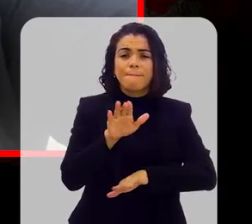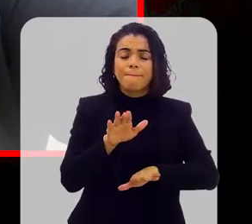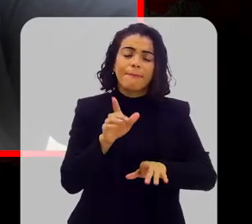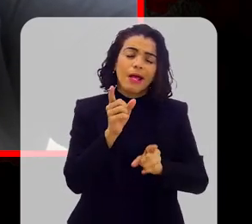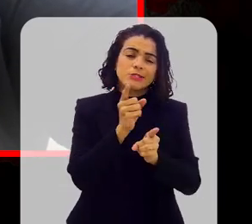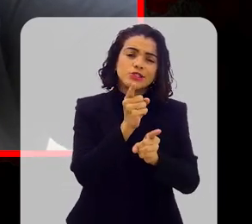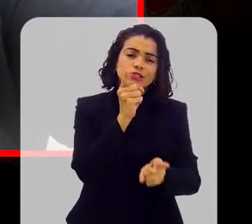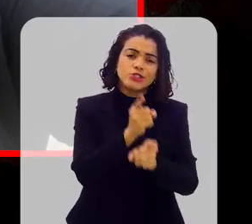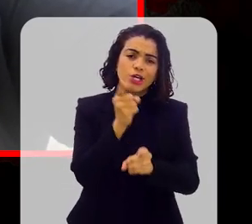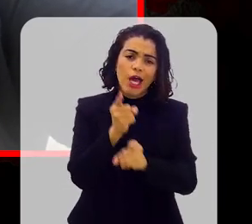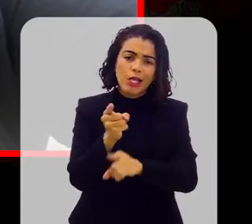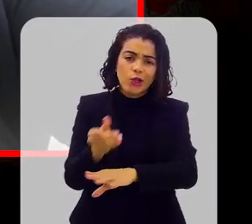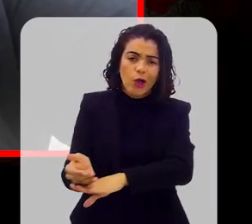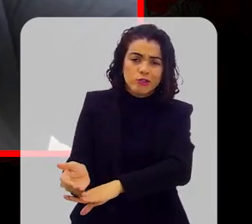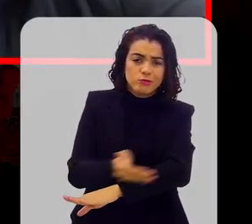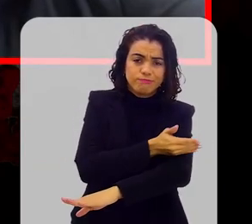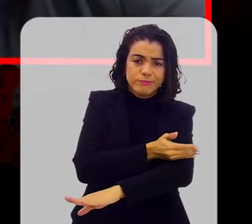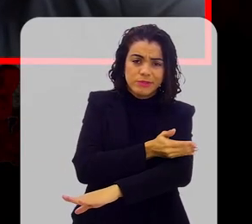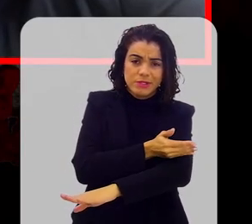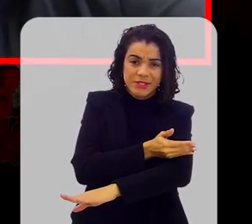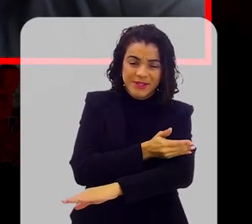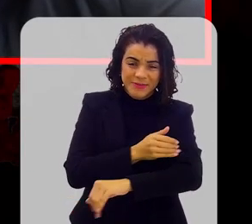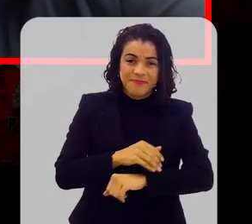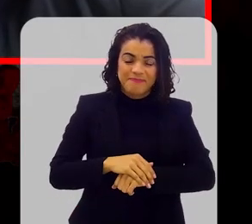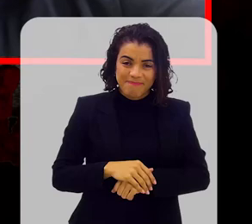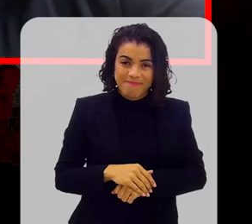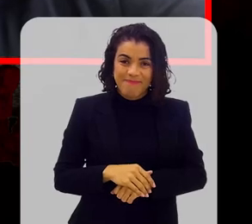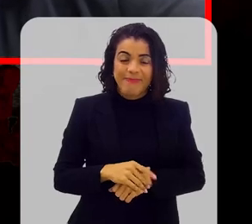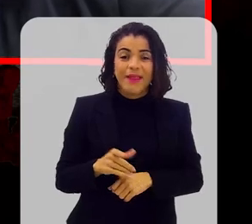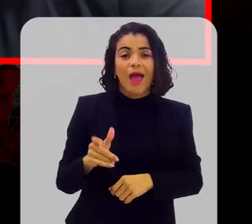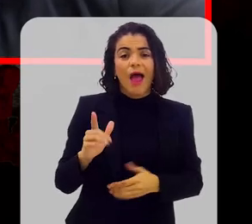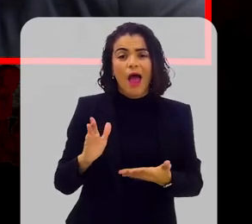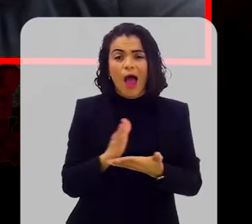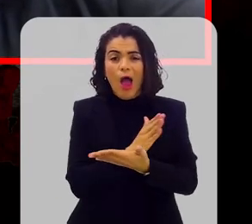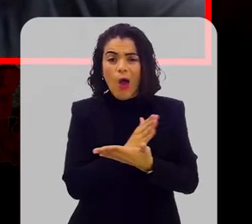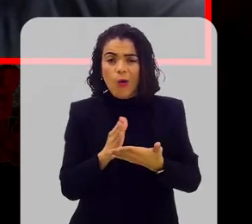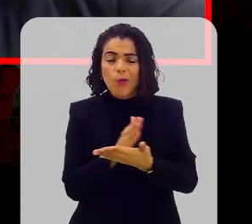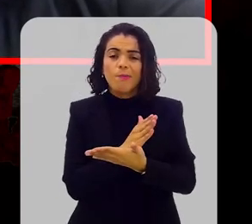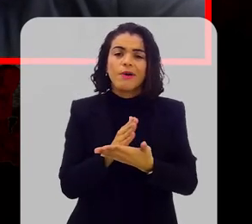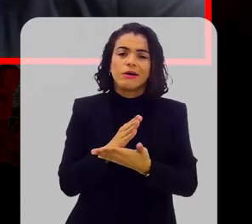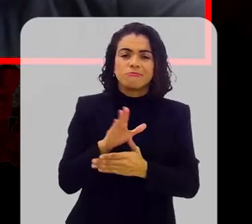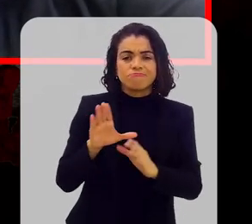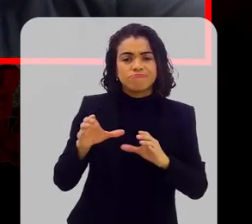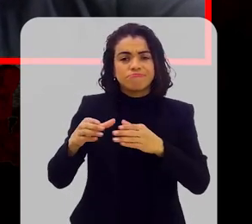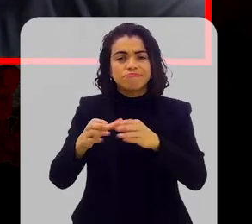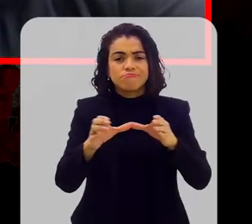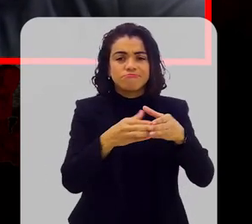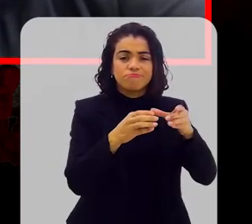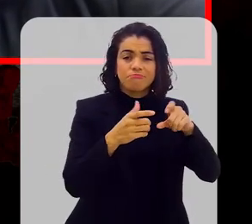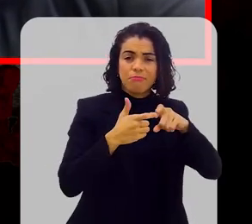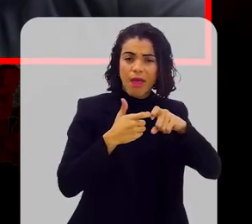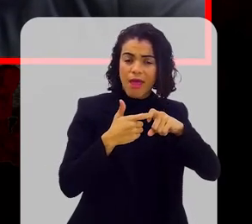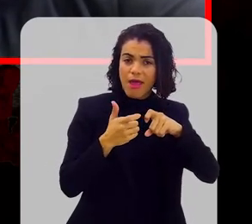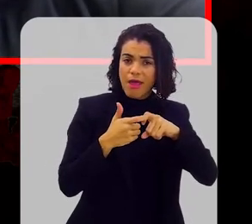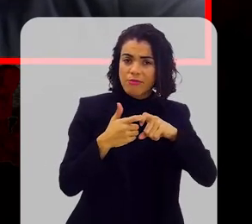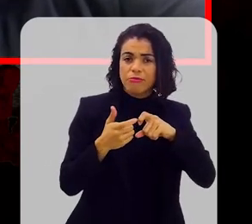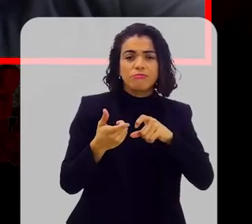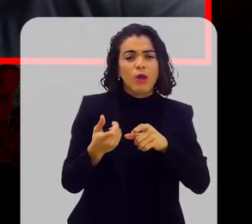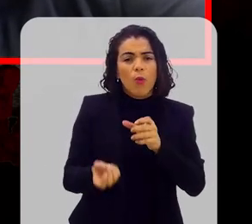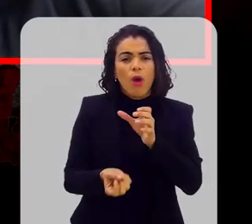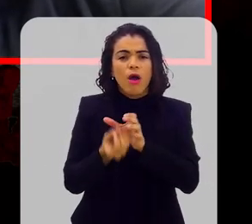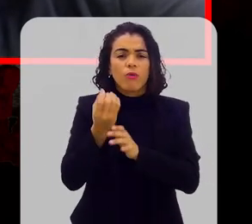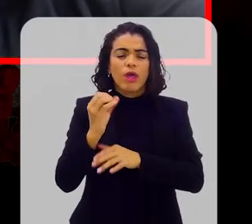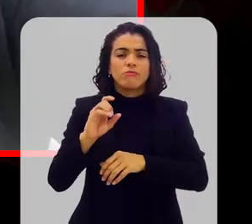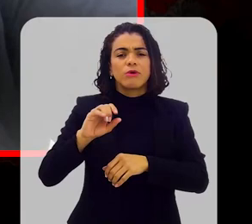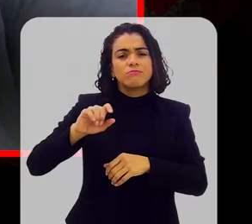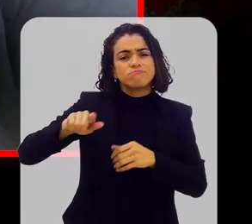diagnóstico precoce do câncer de intestino. Algumas sociedades médicas sugerem a realização de uma